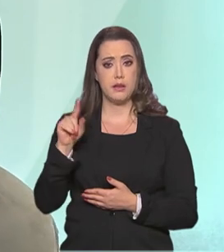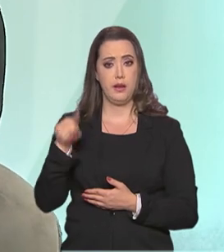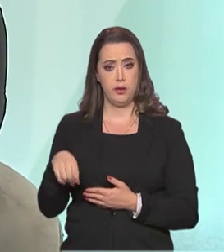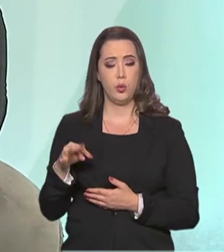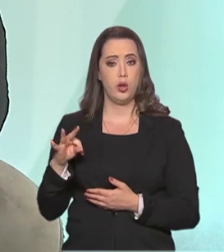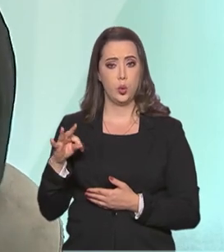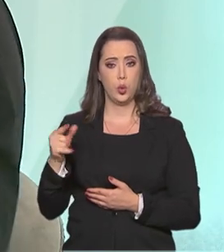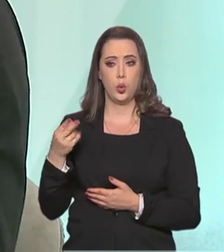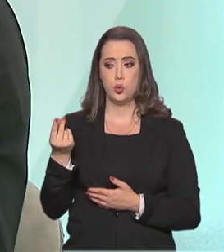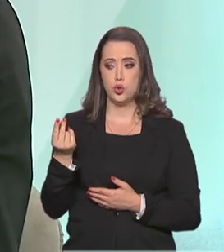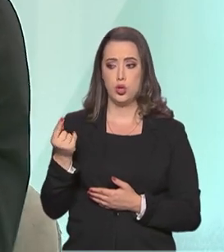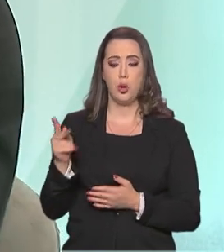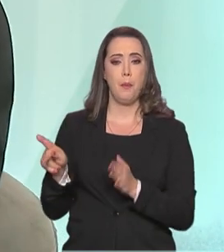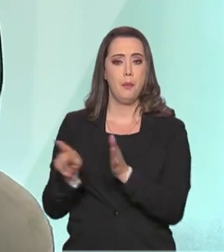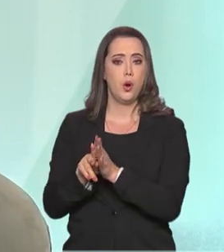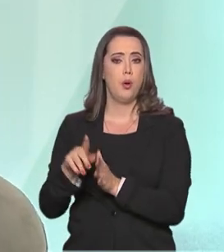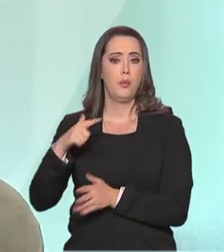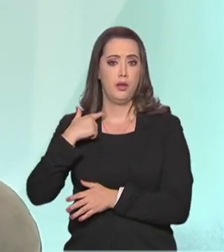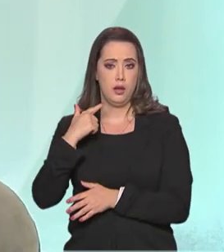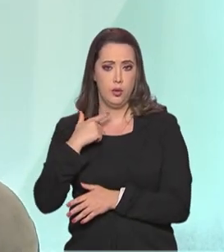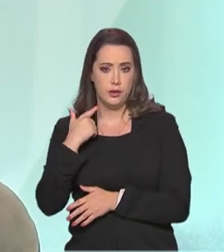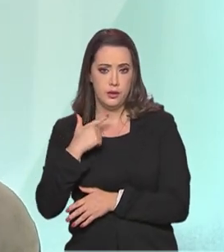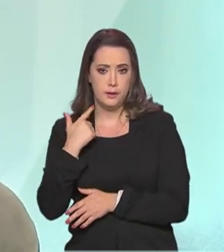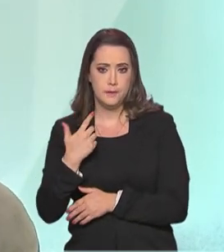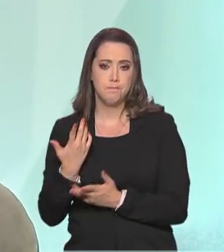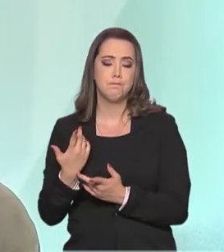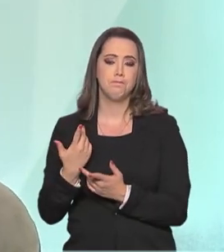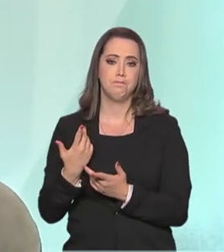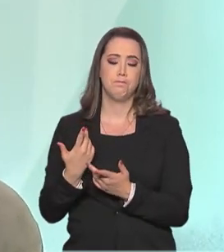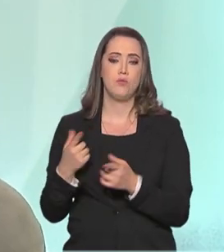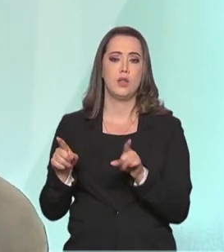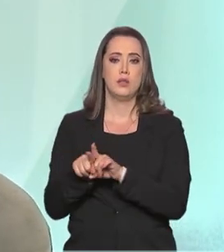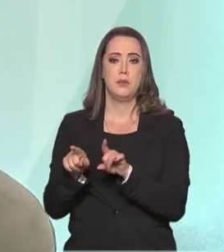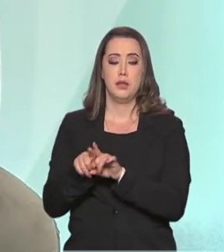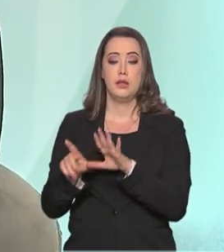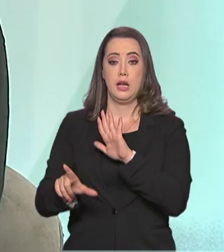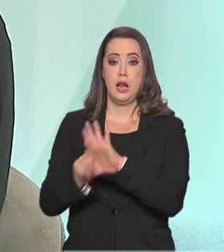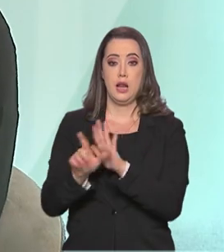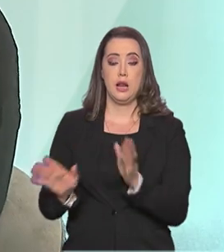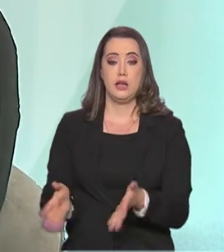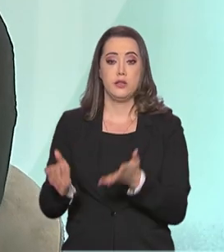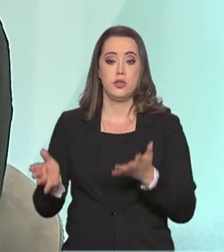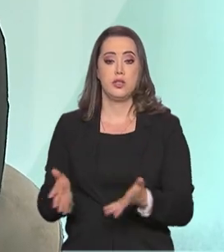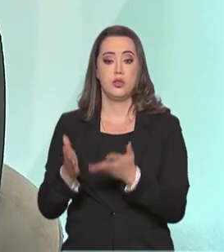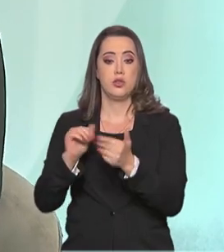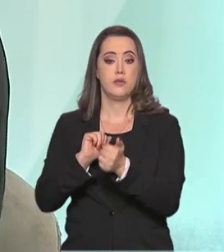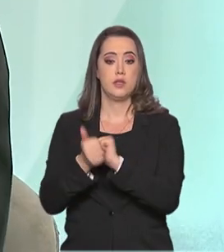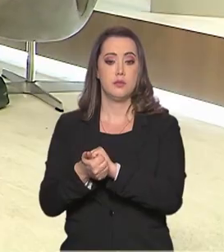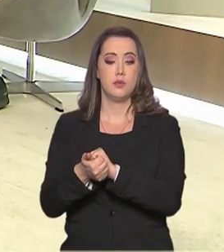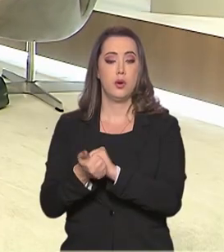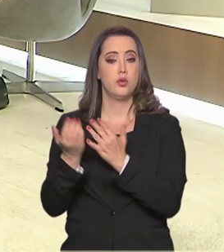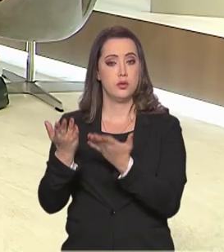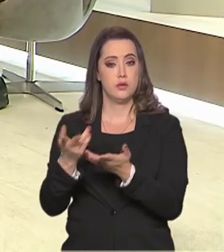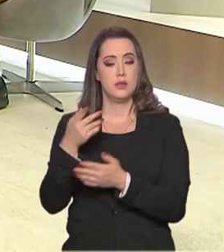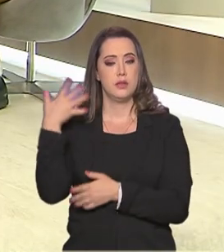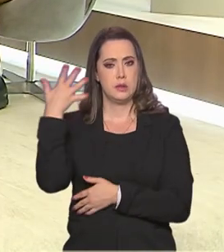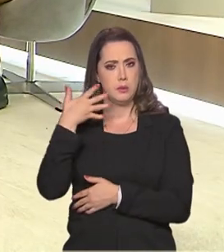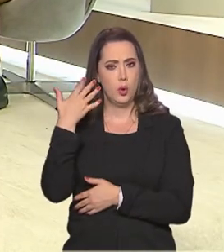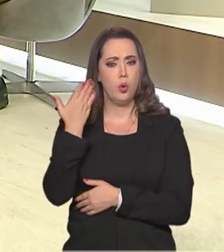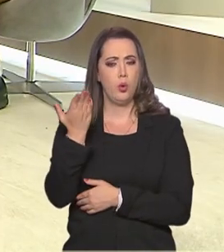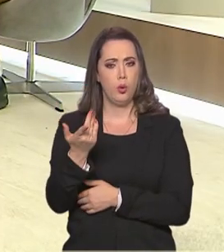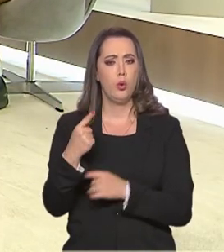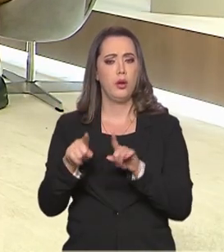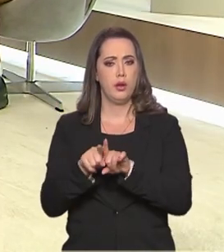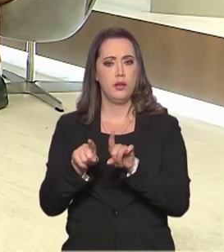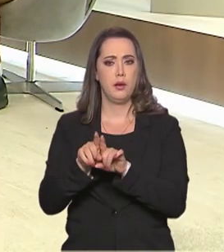da lei das loterias. E a gente ainda tem a lei de incentivo ao esporte, como o senhor bem colocou, que acaba sendo